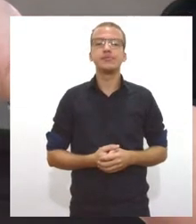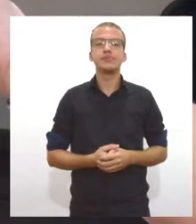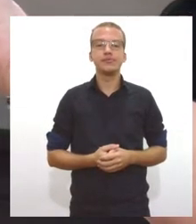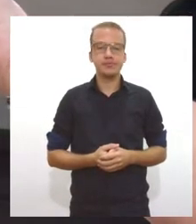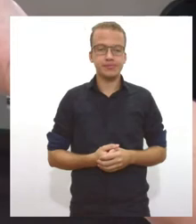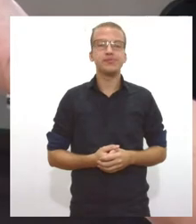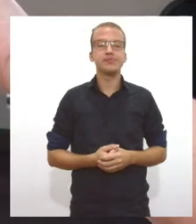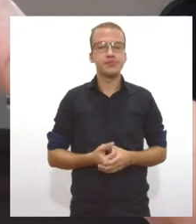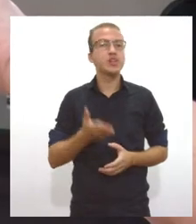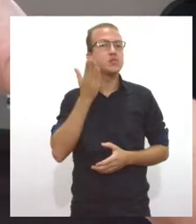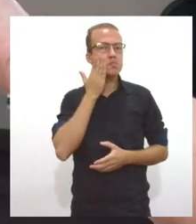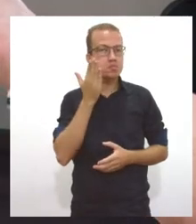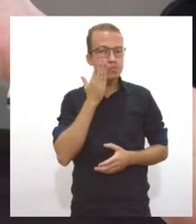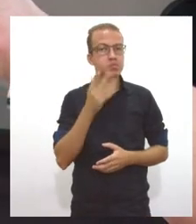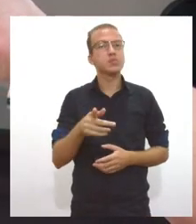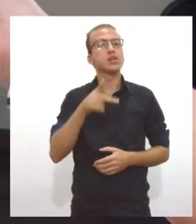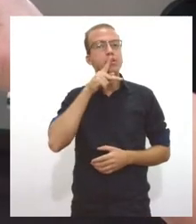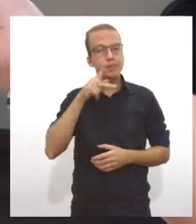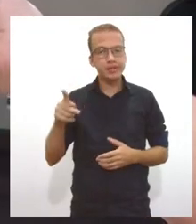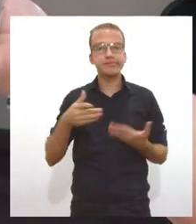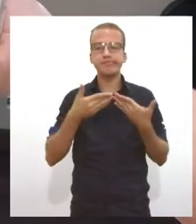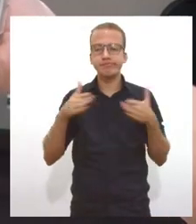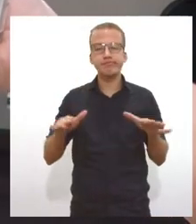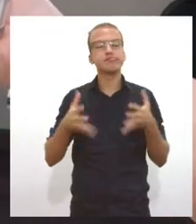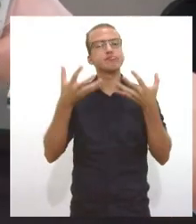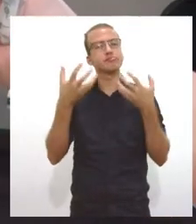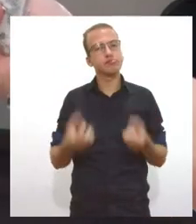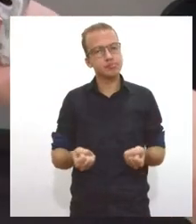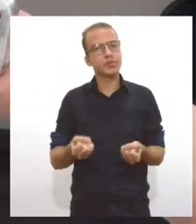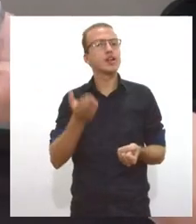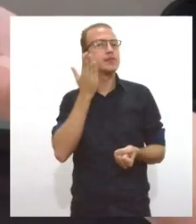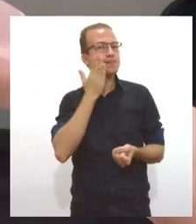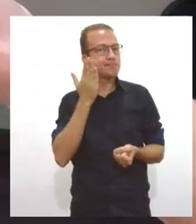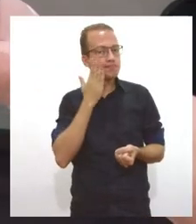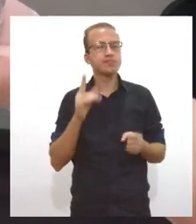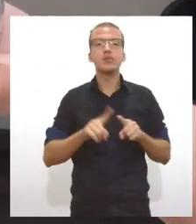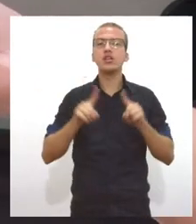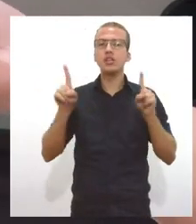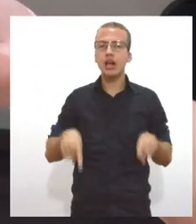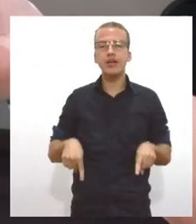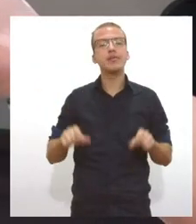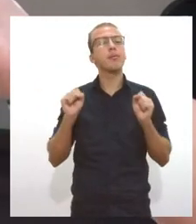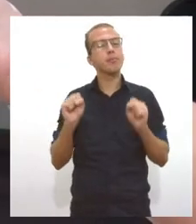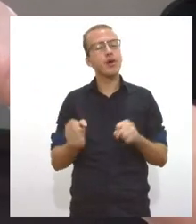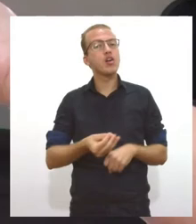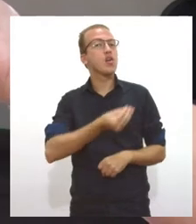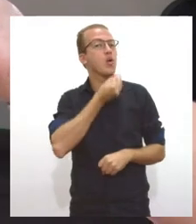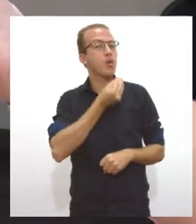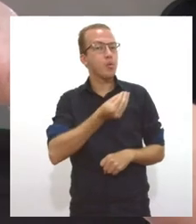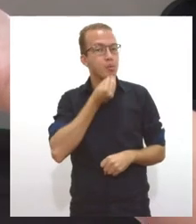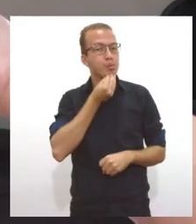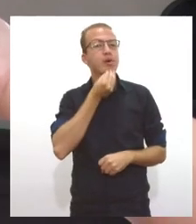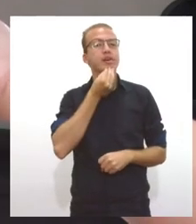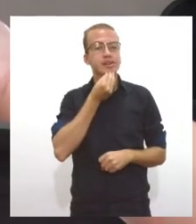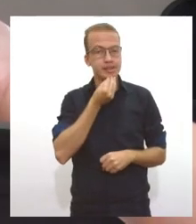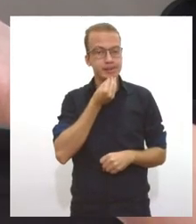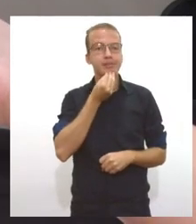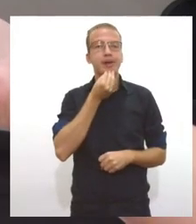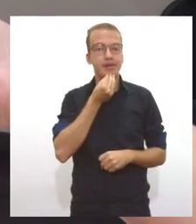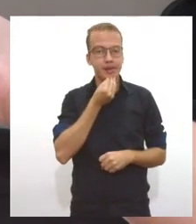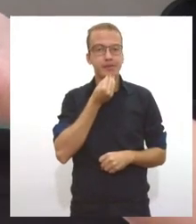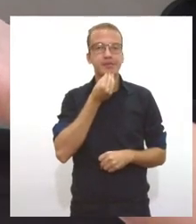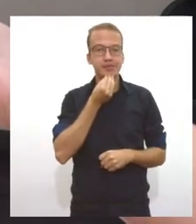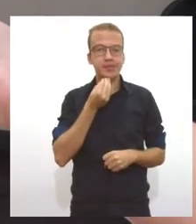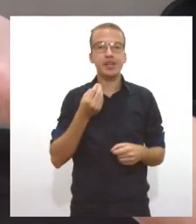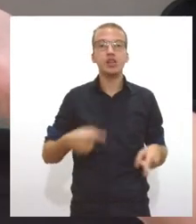Assembleia a gente tem certeza que os servidores terão a oportunidade de poderem conveniar com o Ips e terem um plano